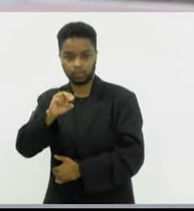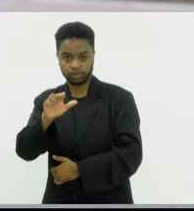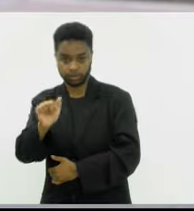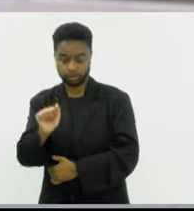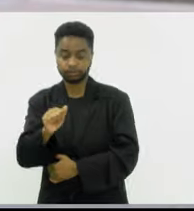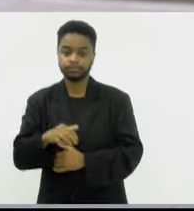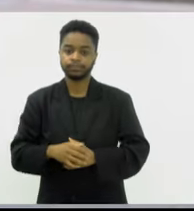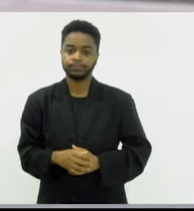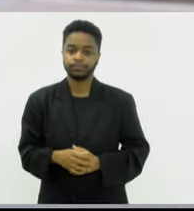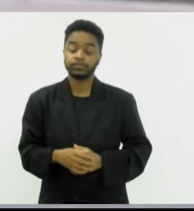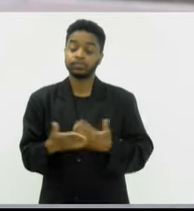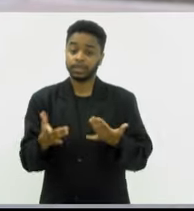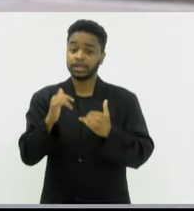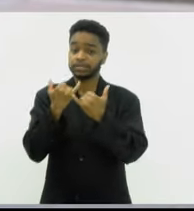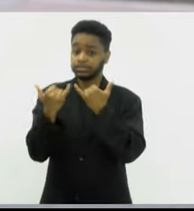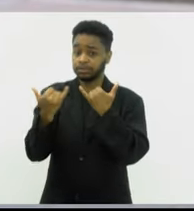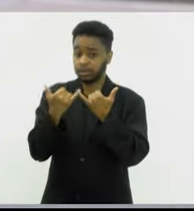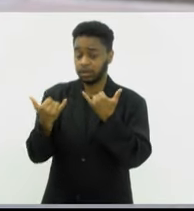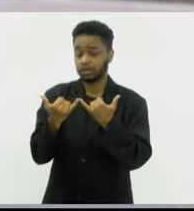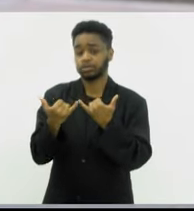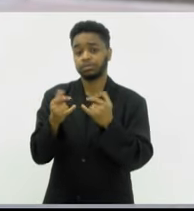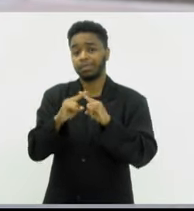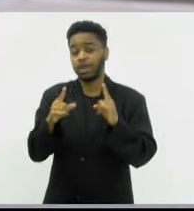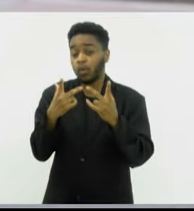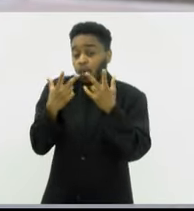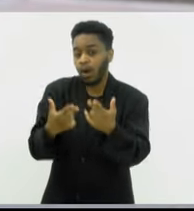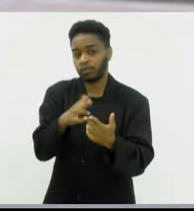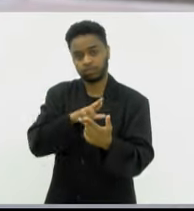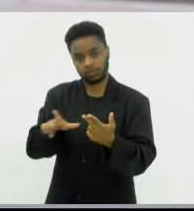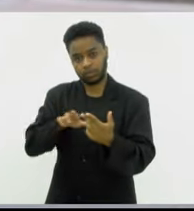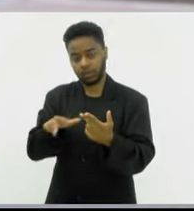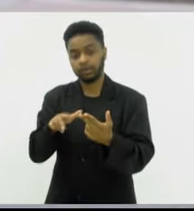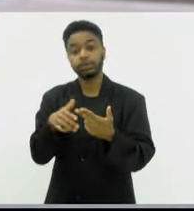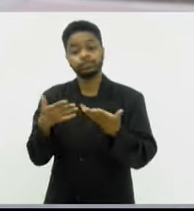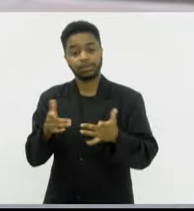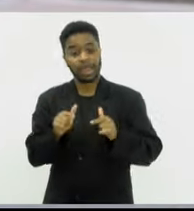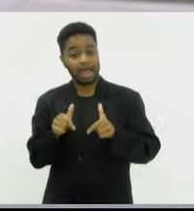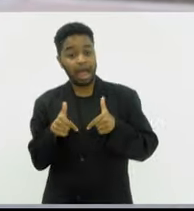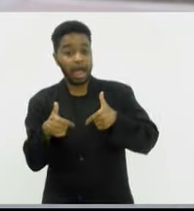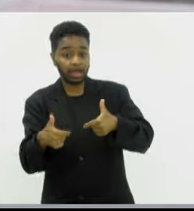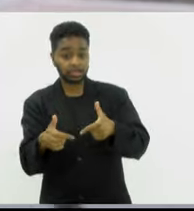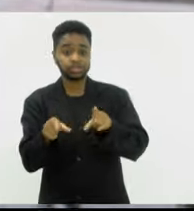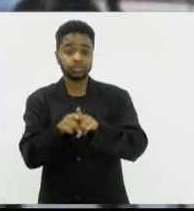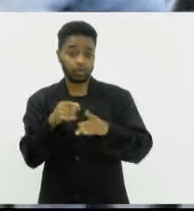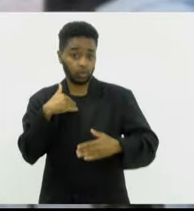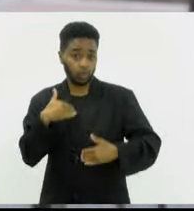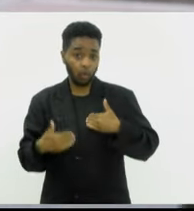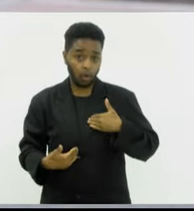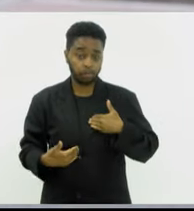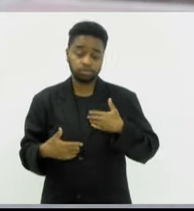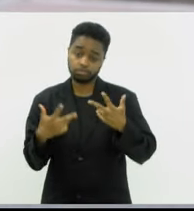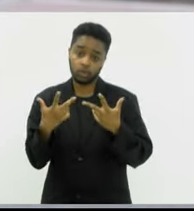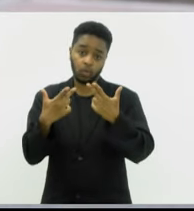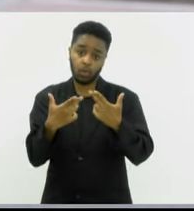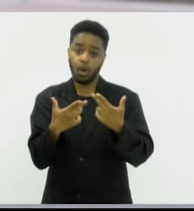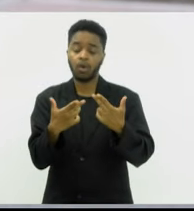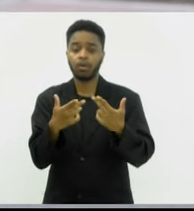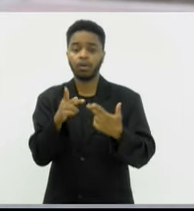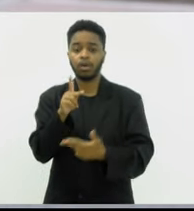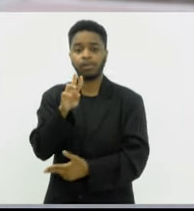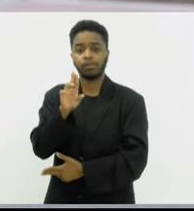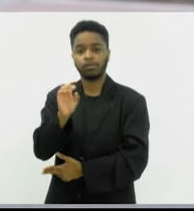derivado semelhante à progesterona, que vai atuar no endométrio, assim como a progesterona natural micronizada. A